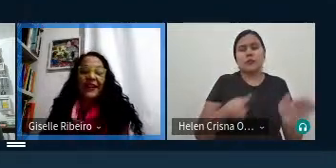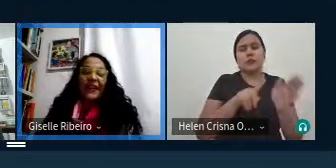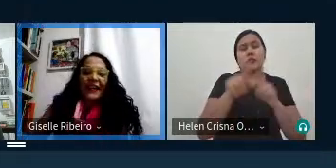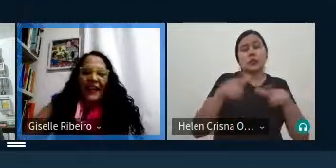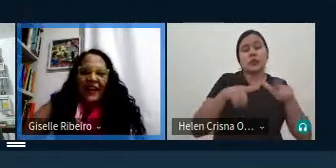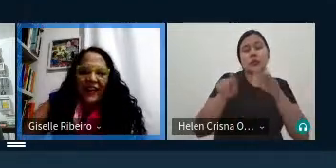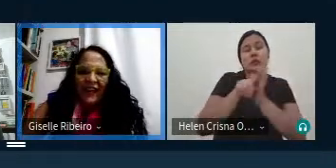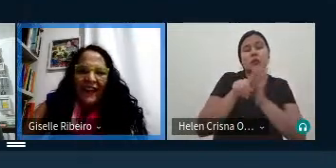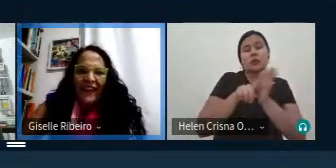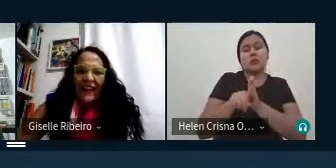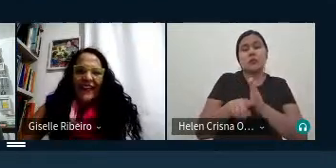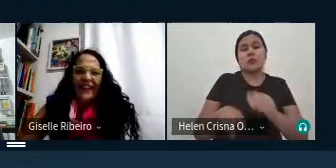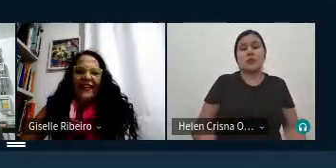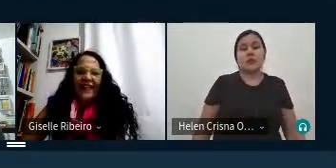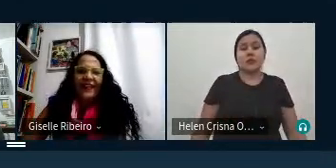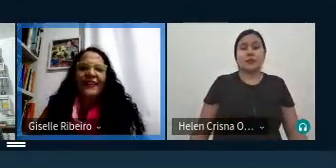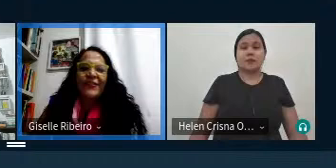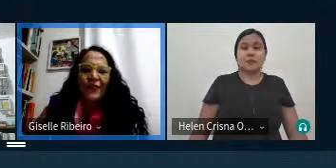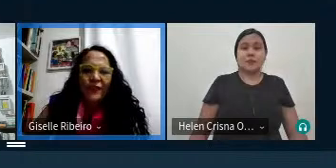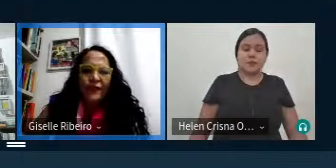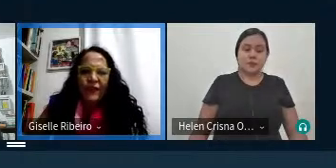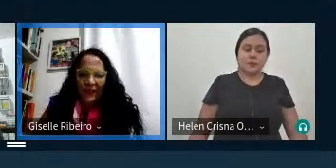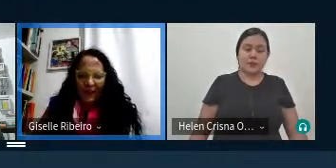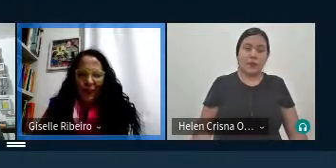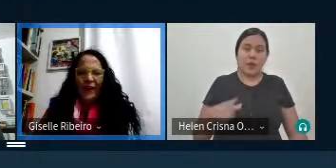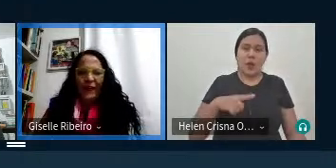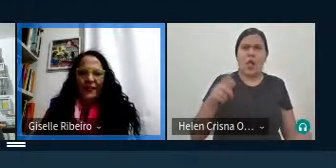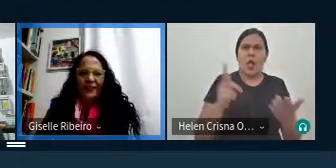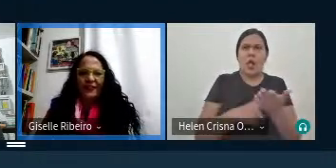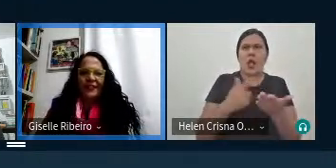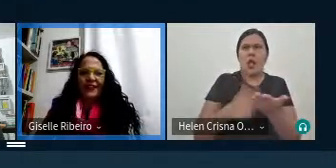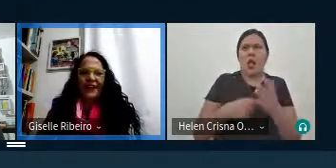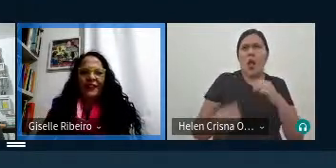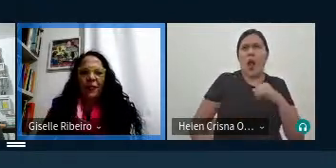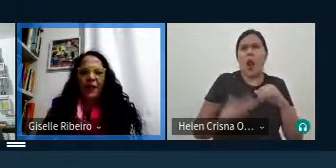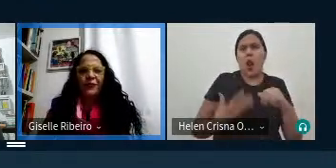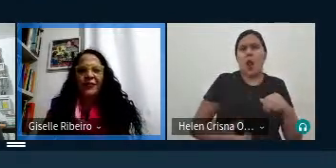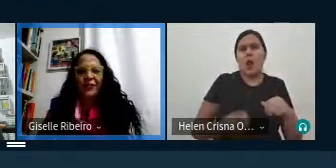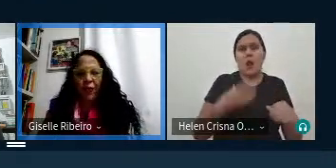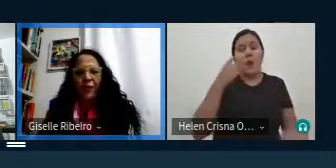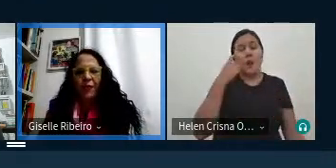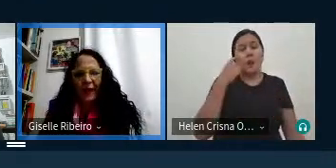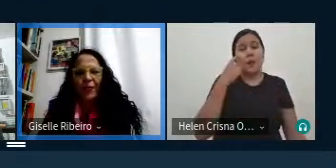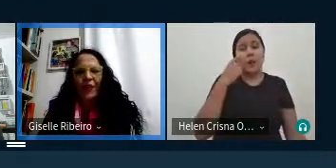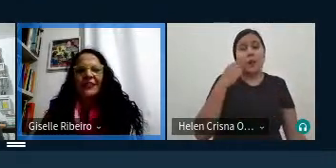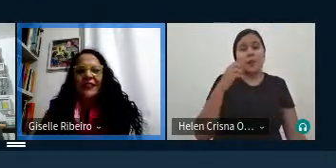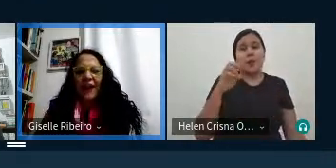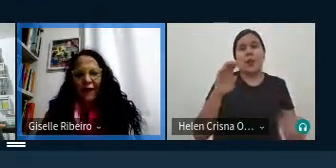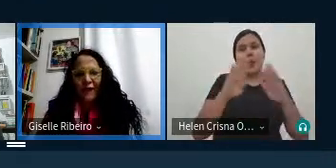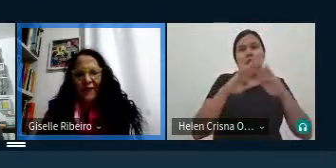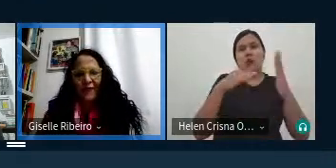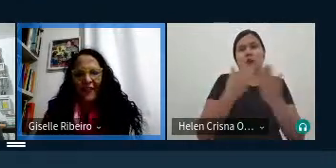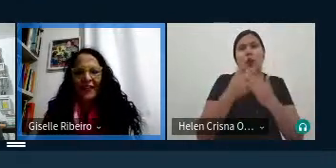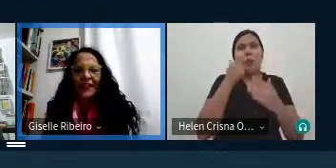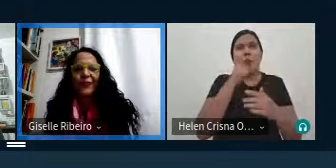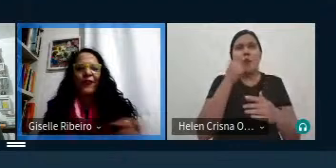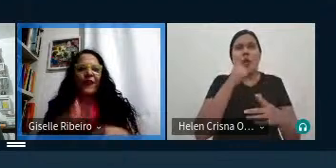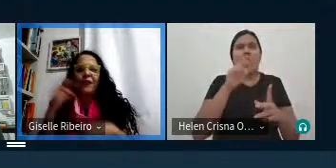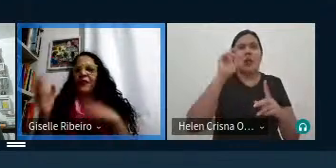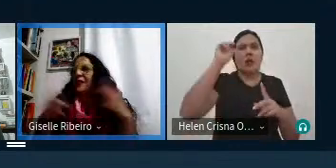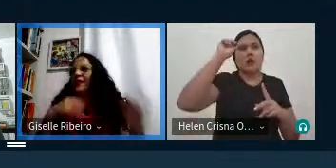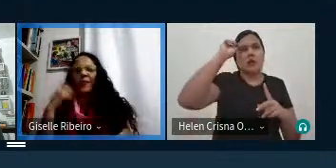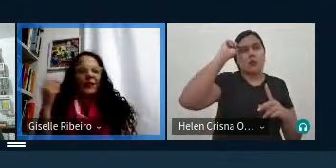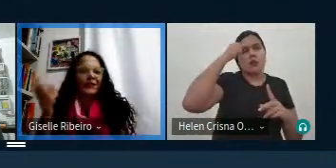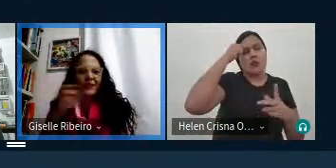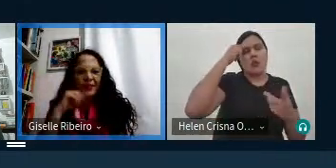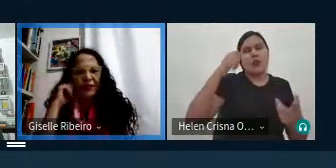eu tenho eu tenho um livro de poemas André chamado Escola para Mulheres Safo e aí a